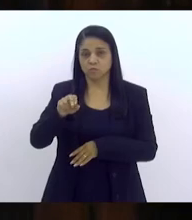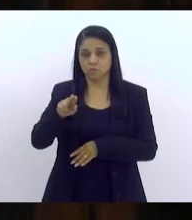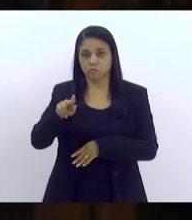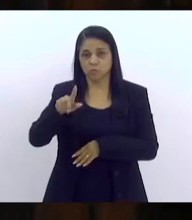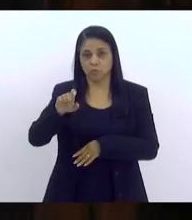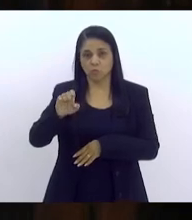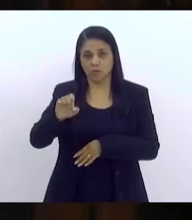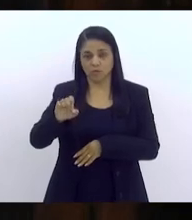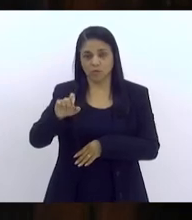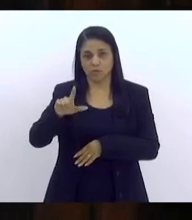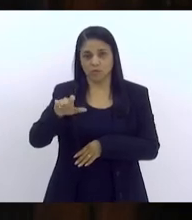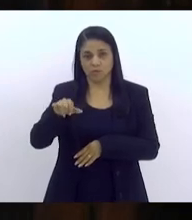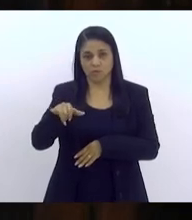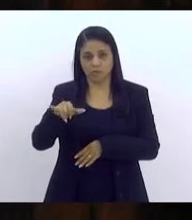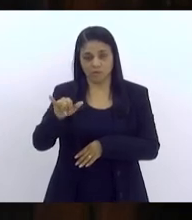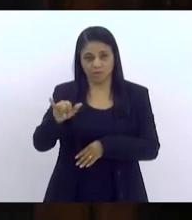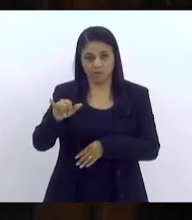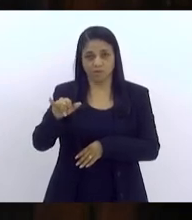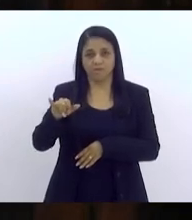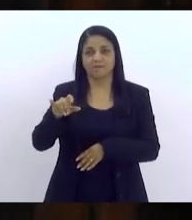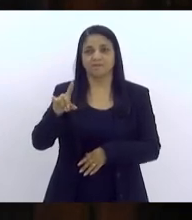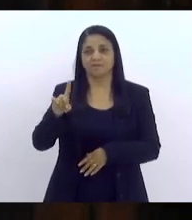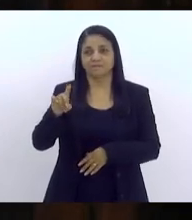eu colocar aqui o óculos, que já passei dos 30.